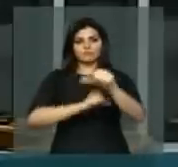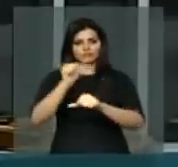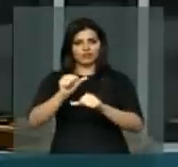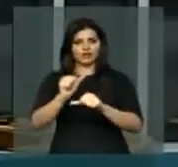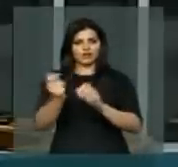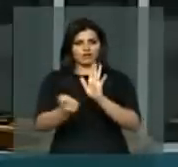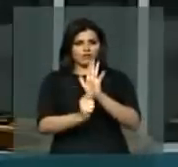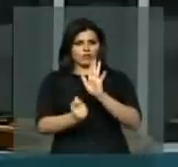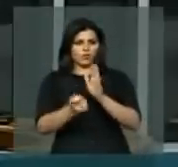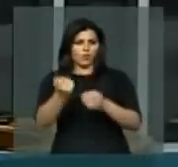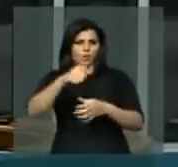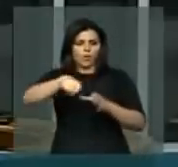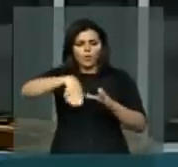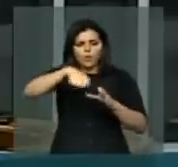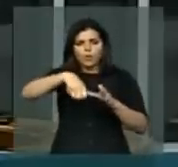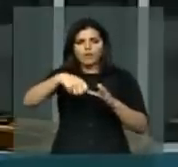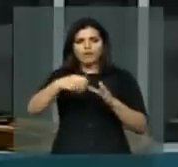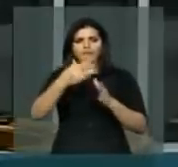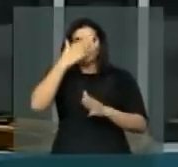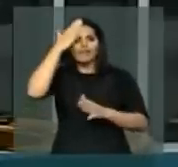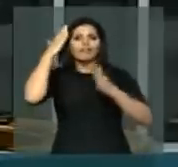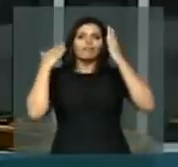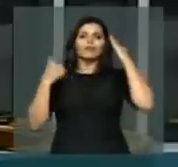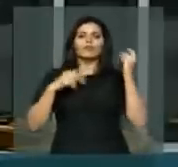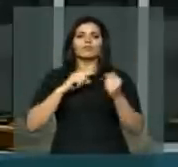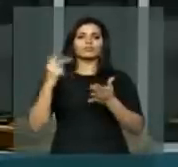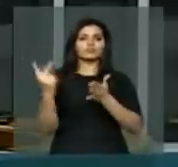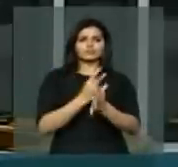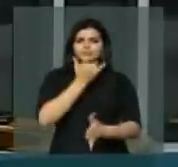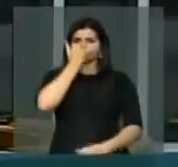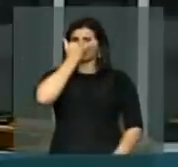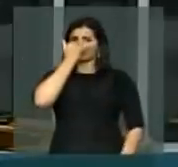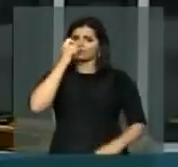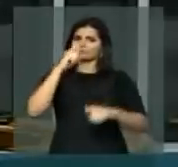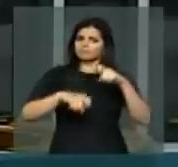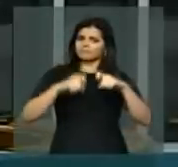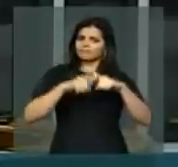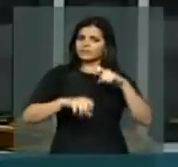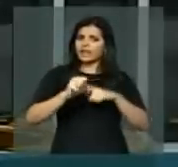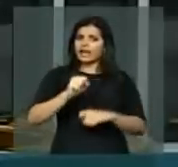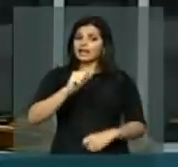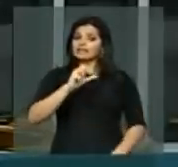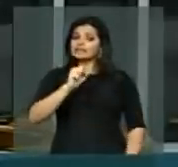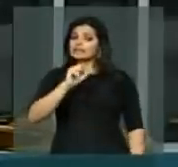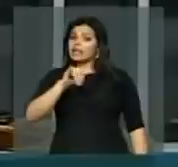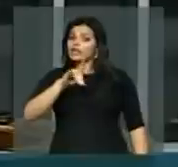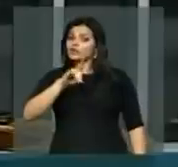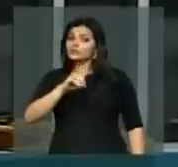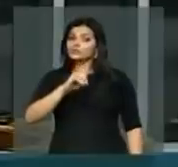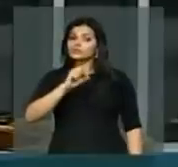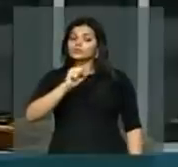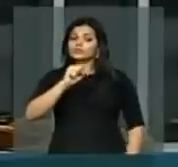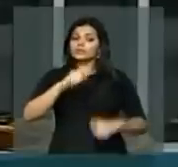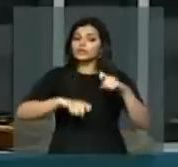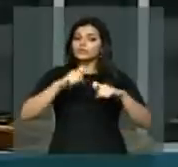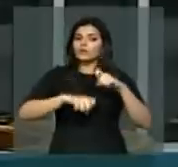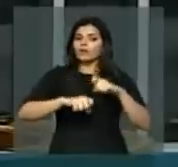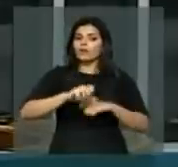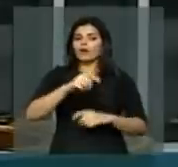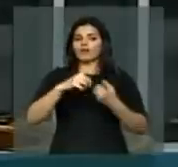cosmético do que cometer assédio sexual. O artigo 233 está lá.